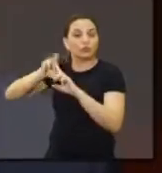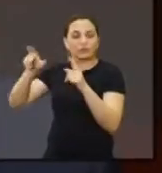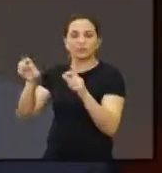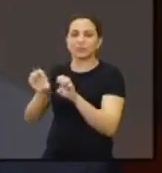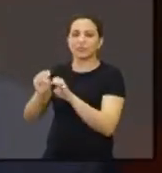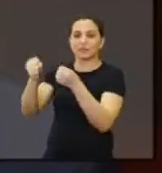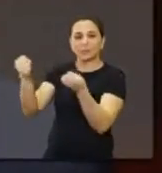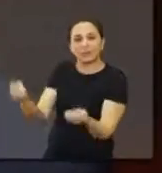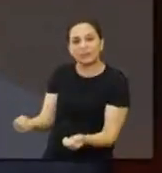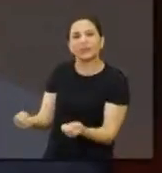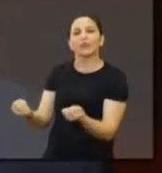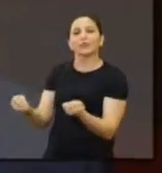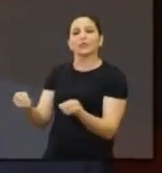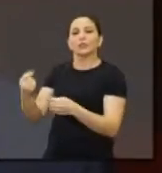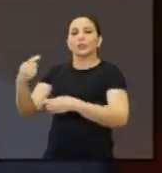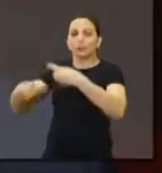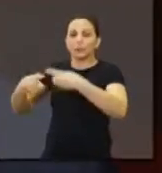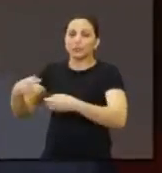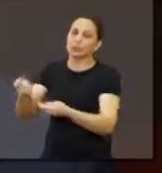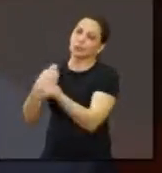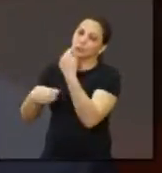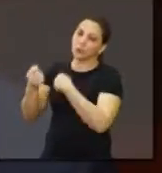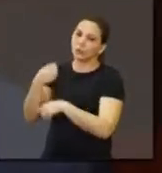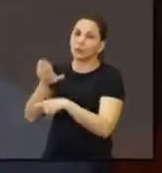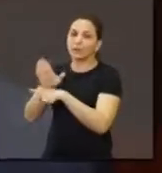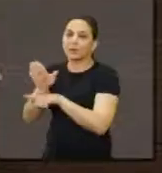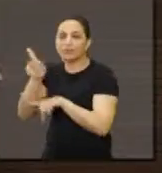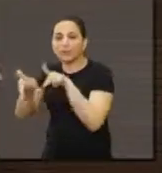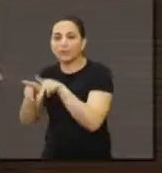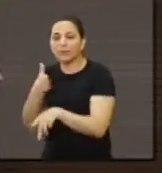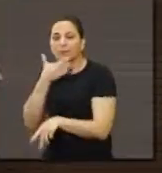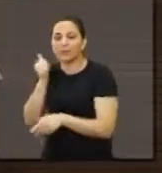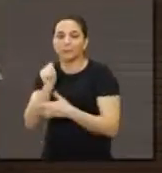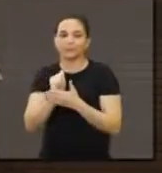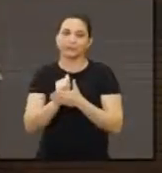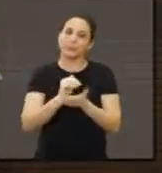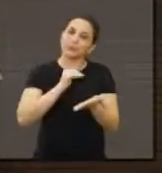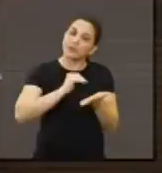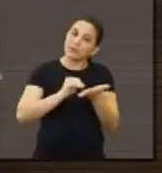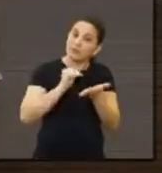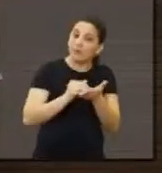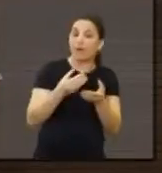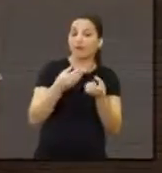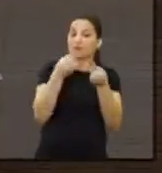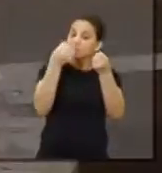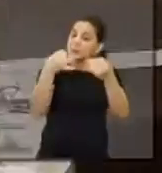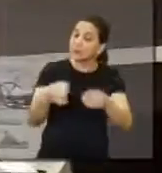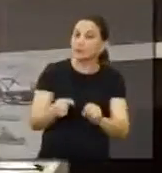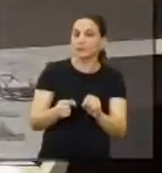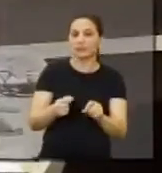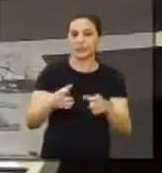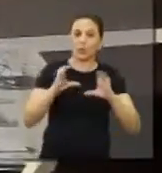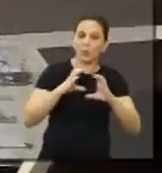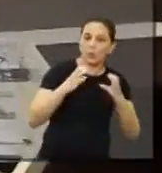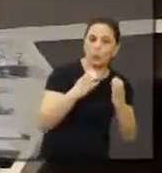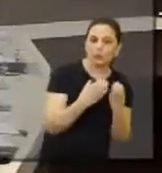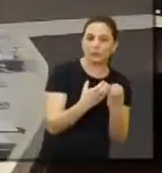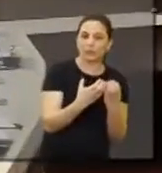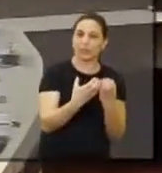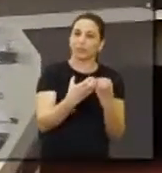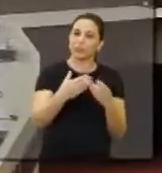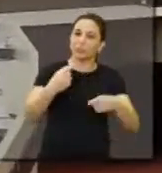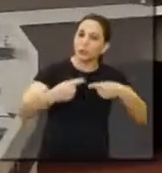política, econômica e de serviços públicos eficientes, evidentemente. O secretário afirma que a grande maioria da classe política